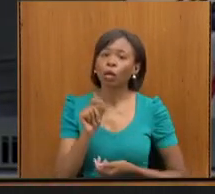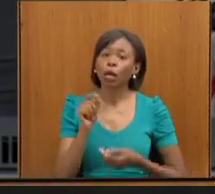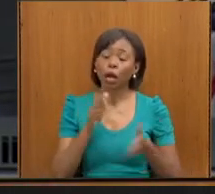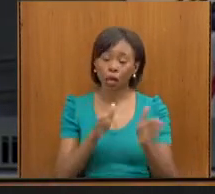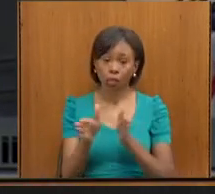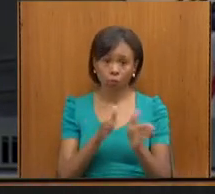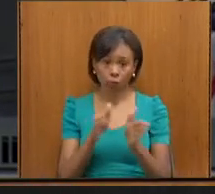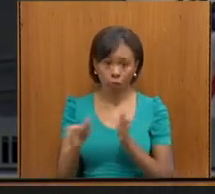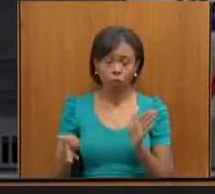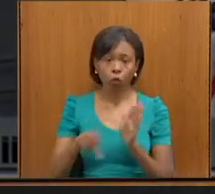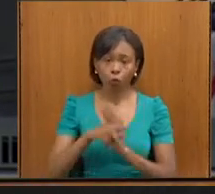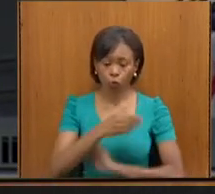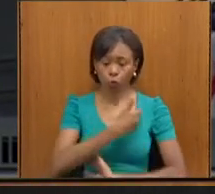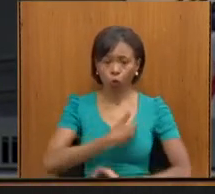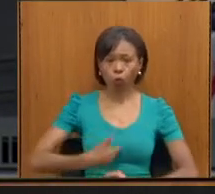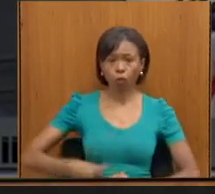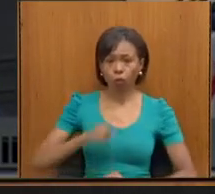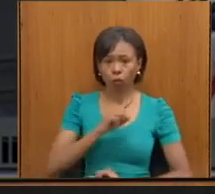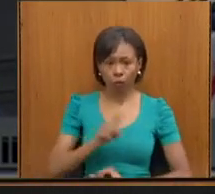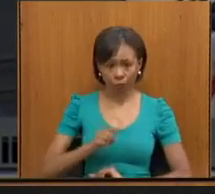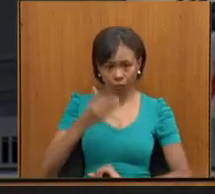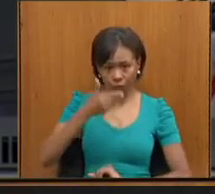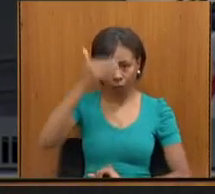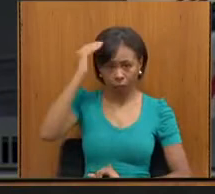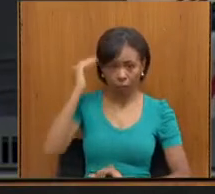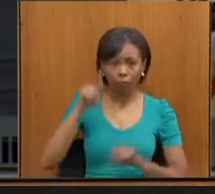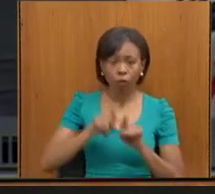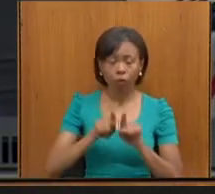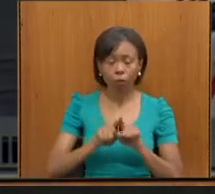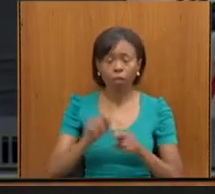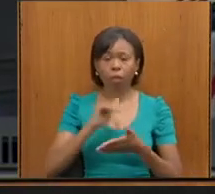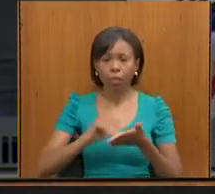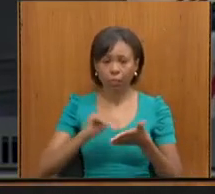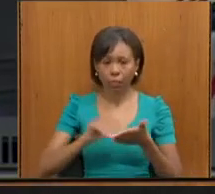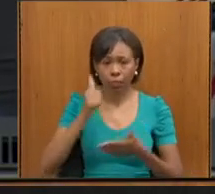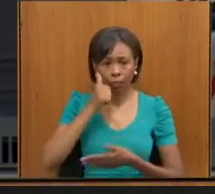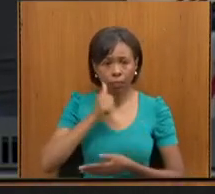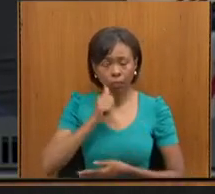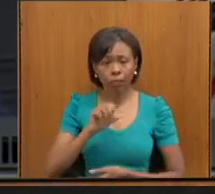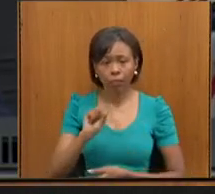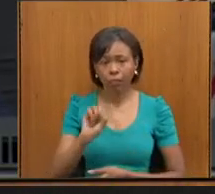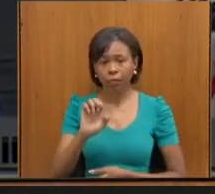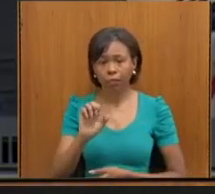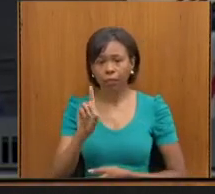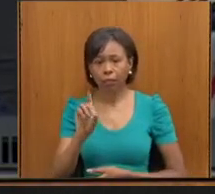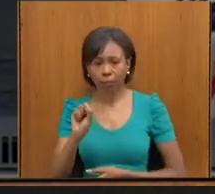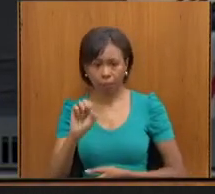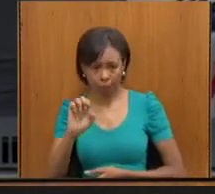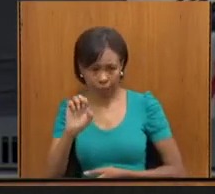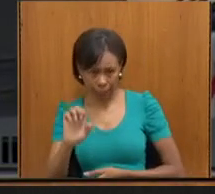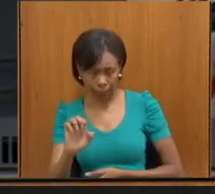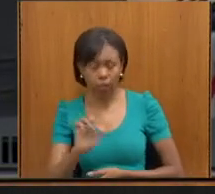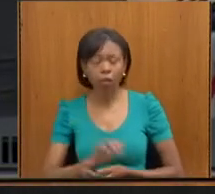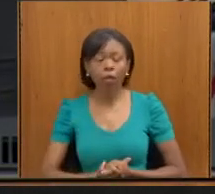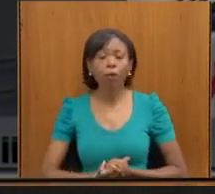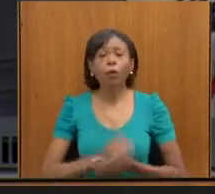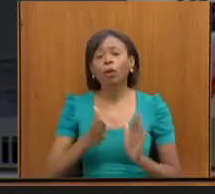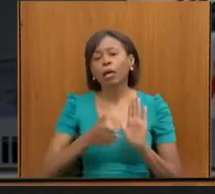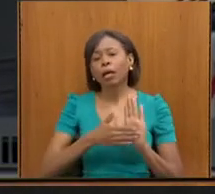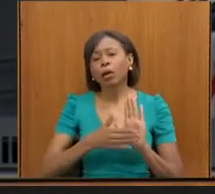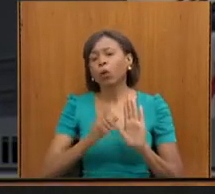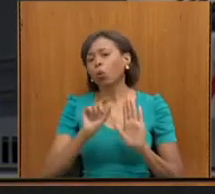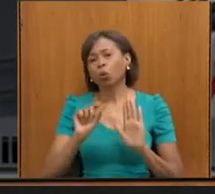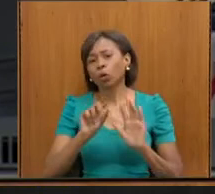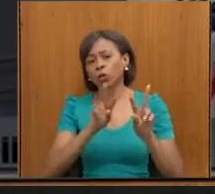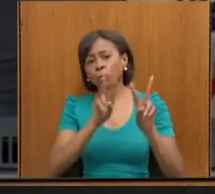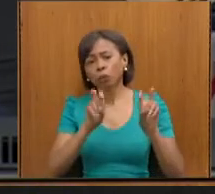Estado de Minas Gerais, do governador Romeu Zema, da secretária Elisabeth Jucar, da CEDESI, nessa pauta da pessoa